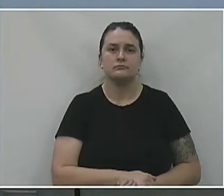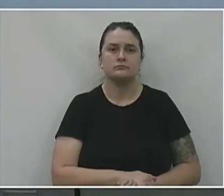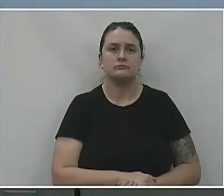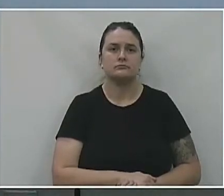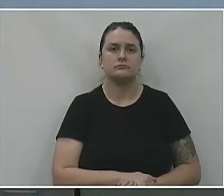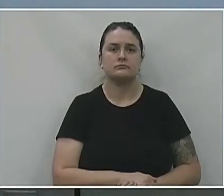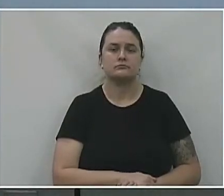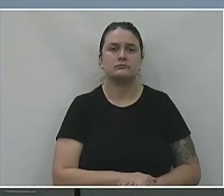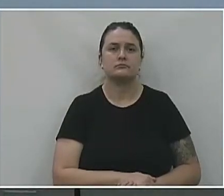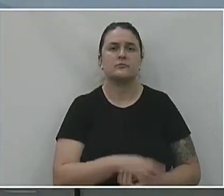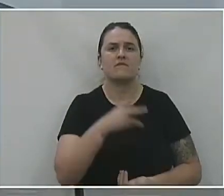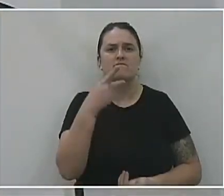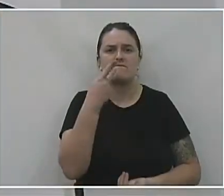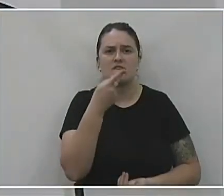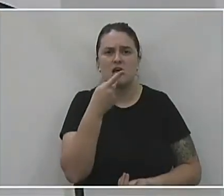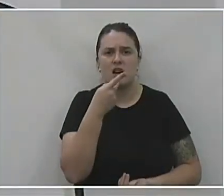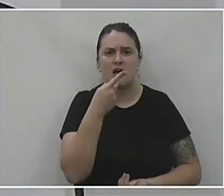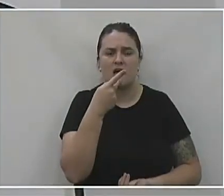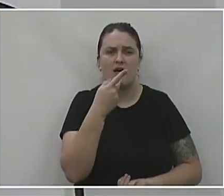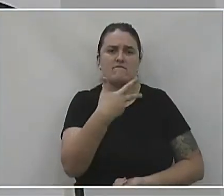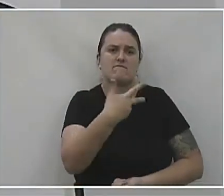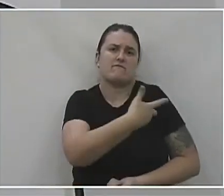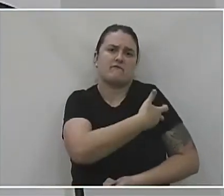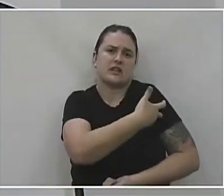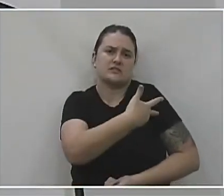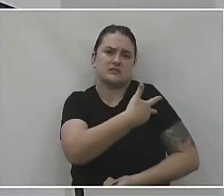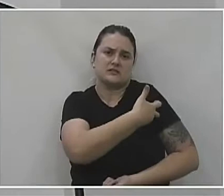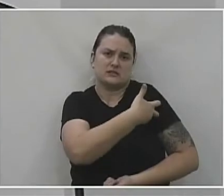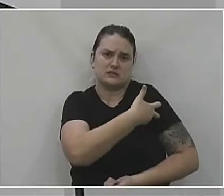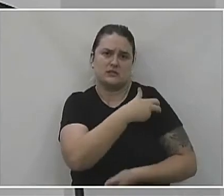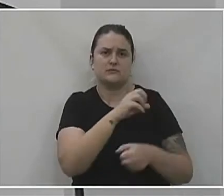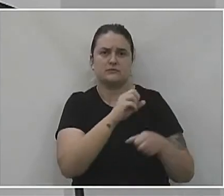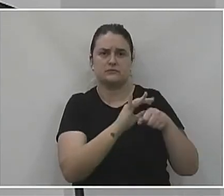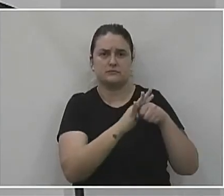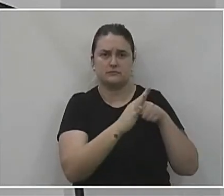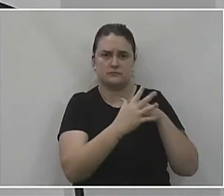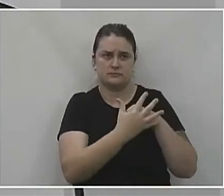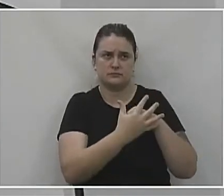Vou falar um pouquinho também sobre a vacinação no COVID-19.